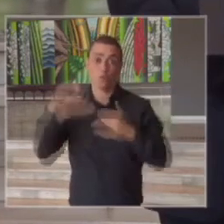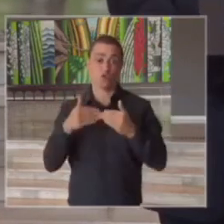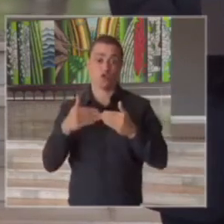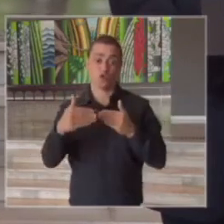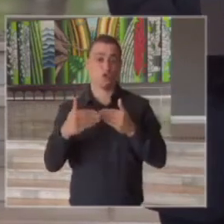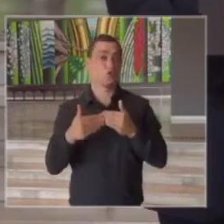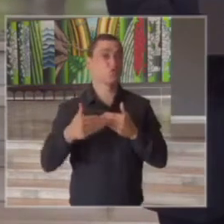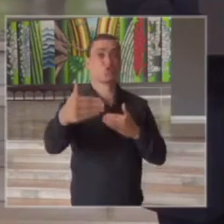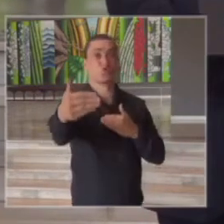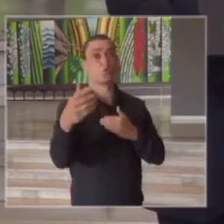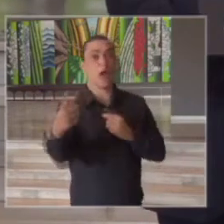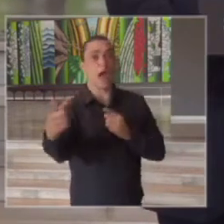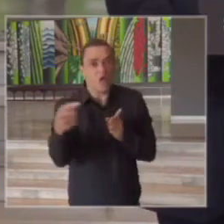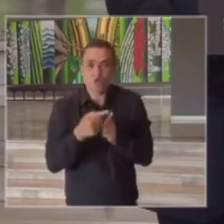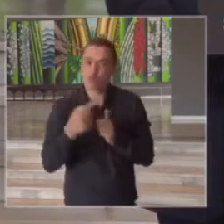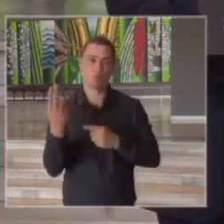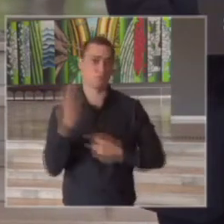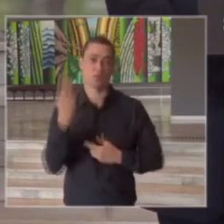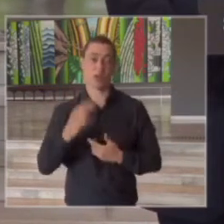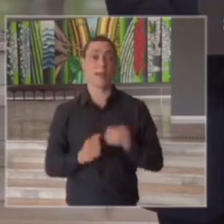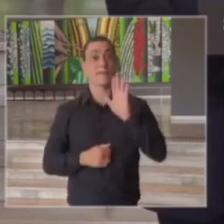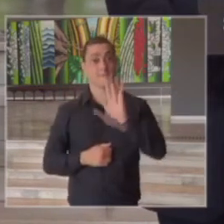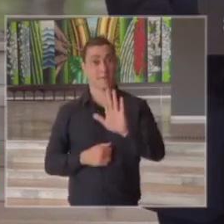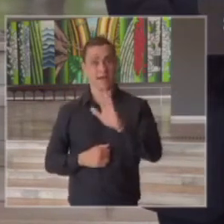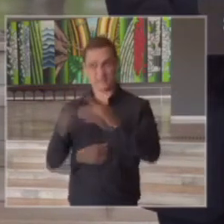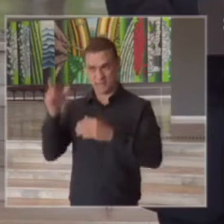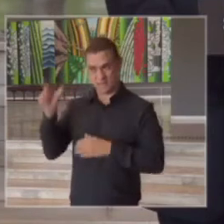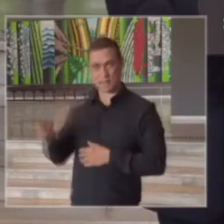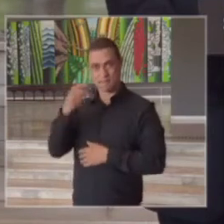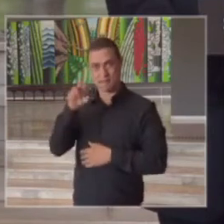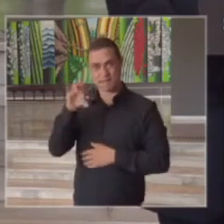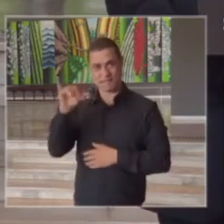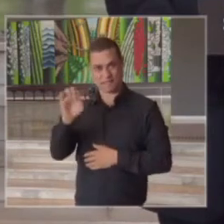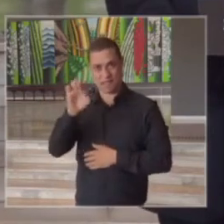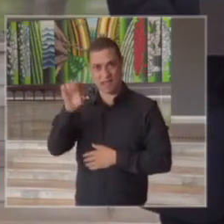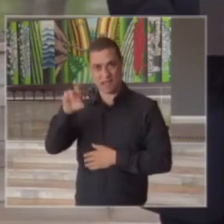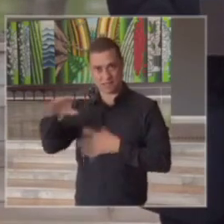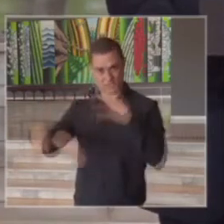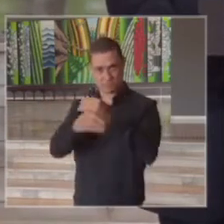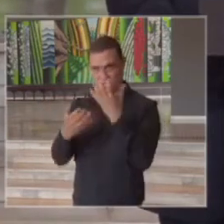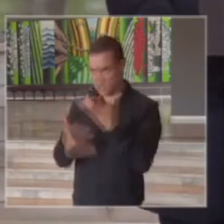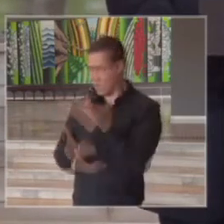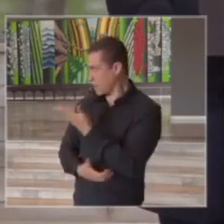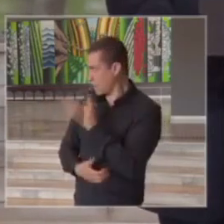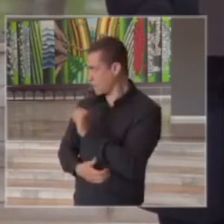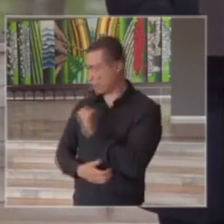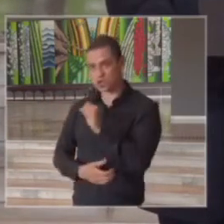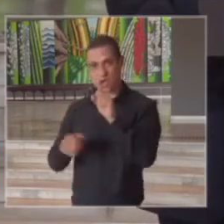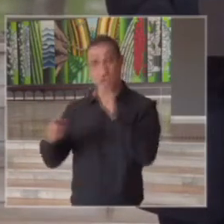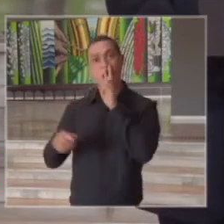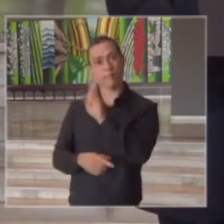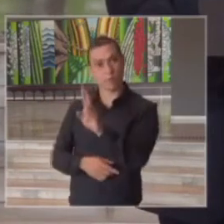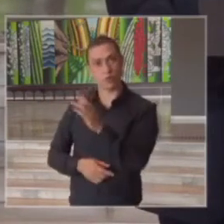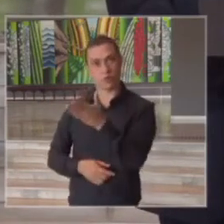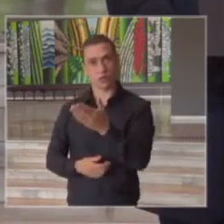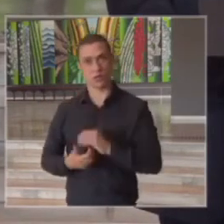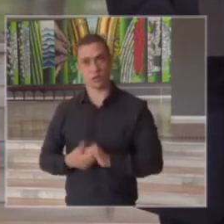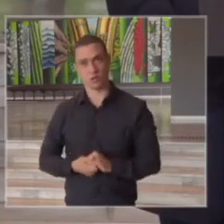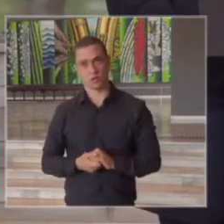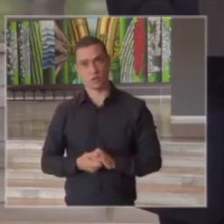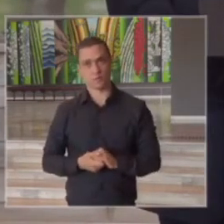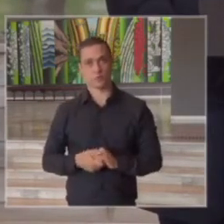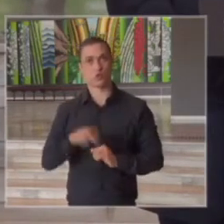prazo e não de curto prazo mas Patrícia Ellen se você desejar complementar a questão a resposta a questão do